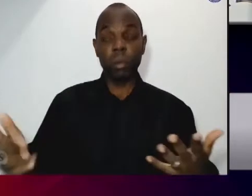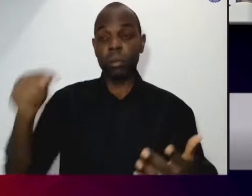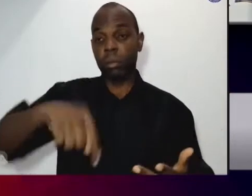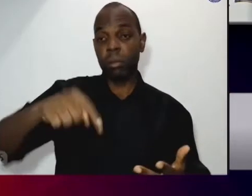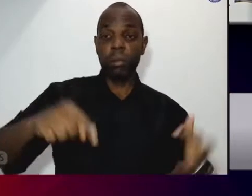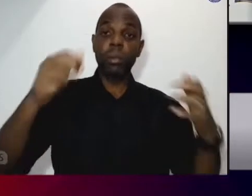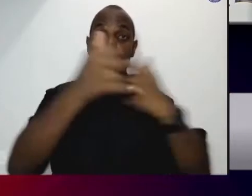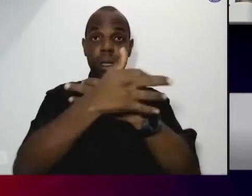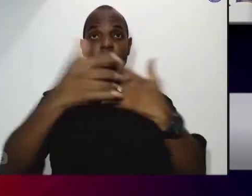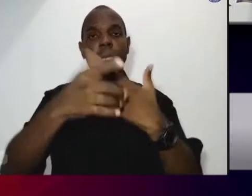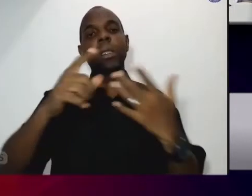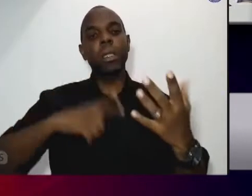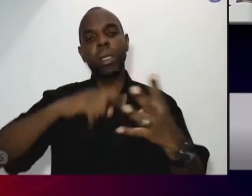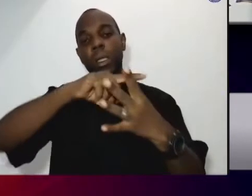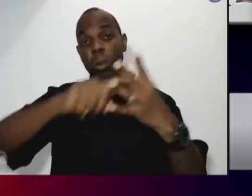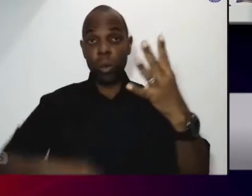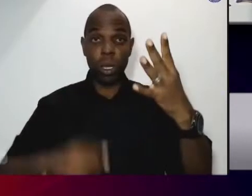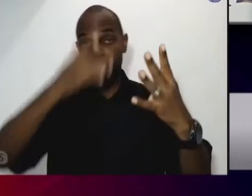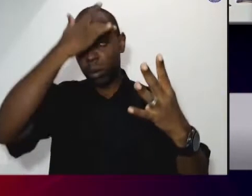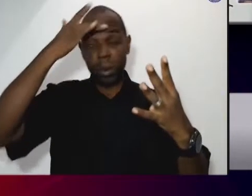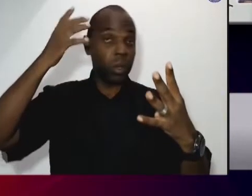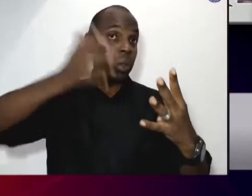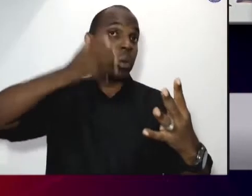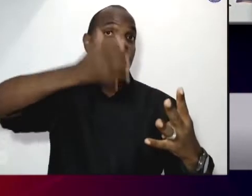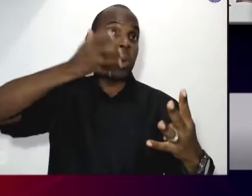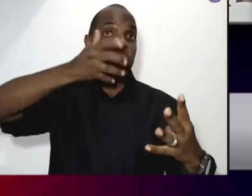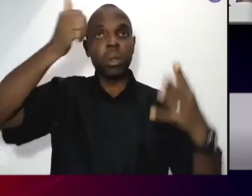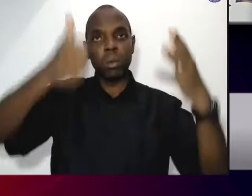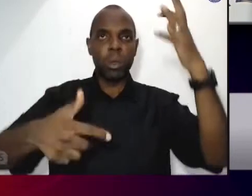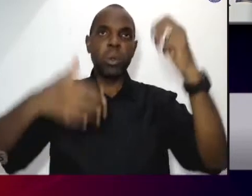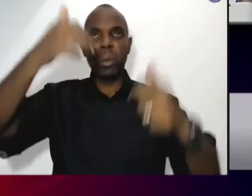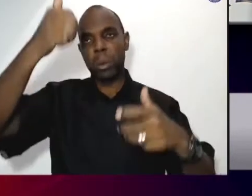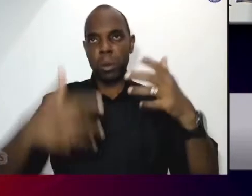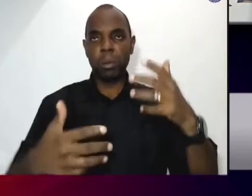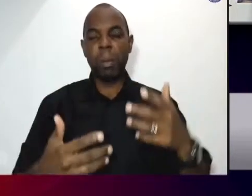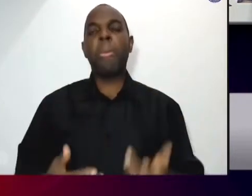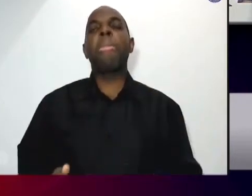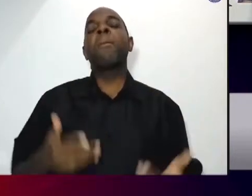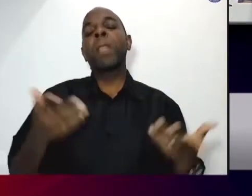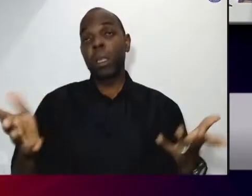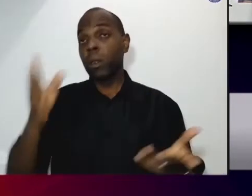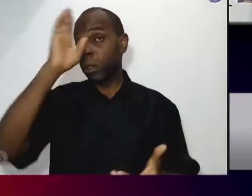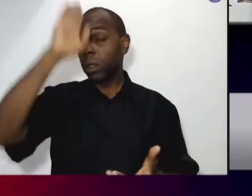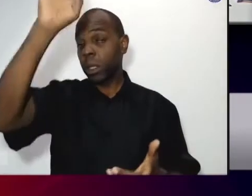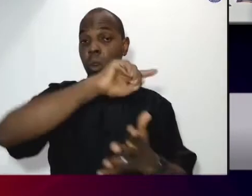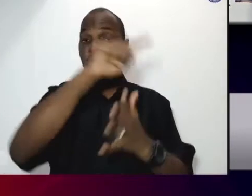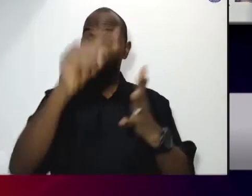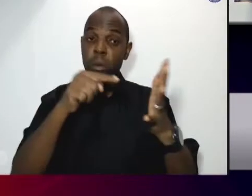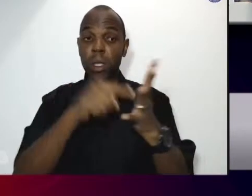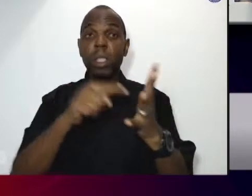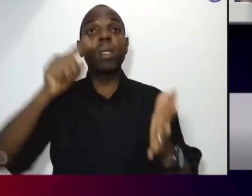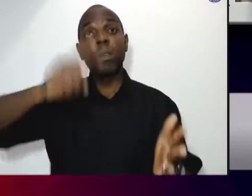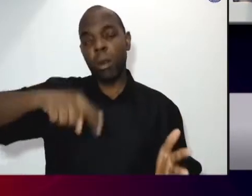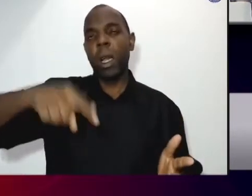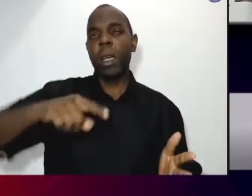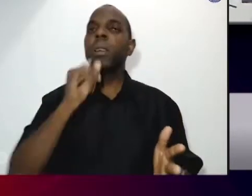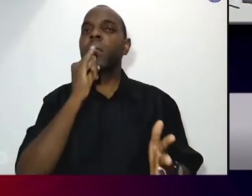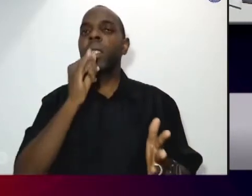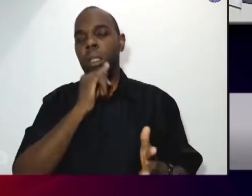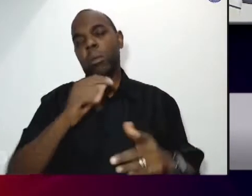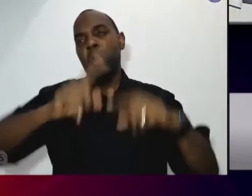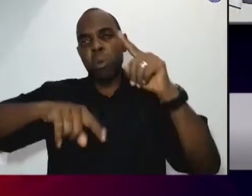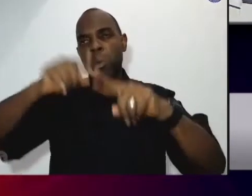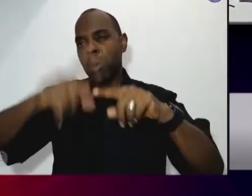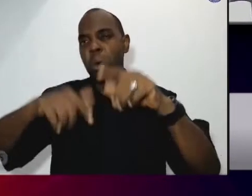trouxemos quatro expositores essa noite. Uma das nossas propostas era também realizar um material para trazer